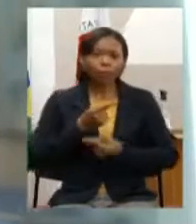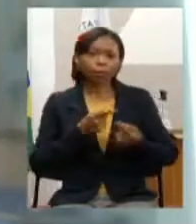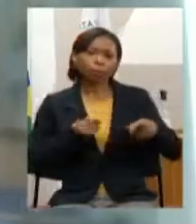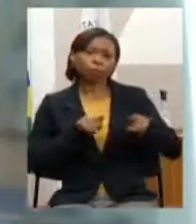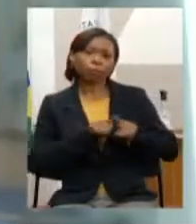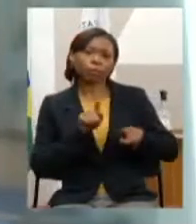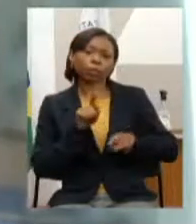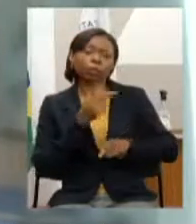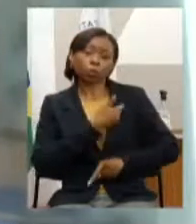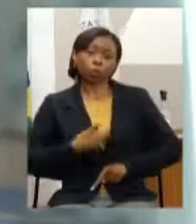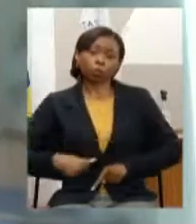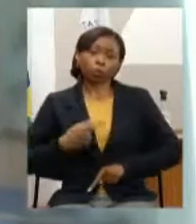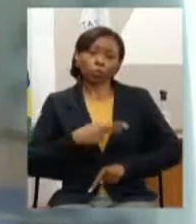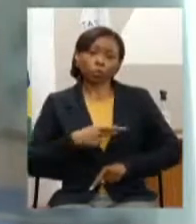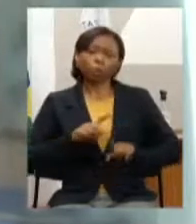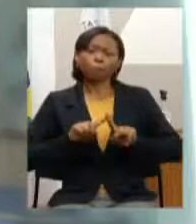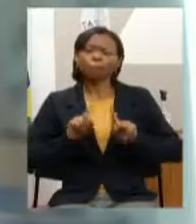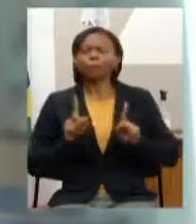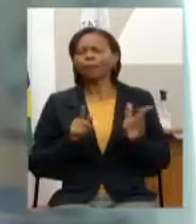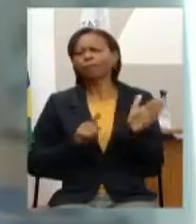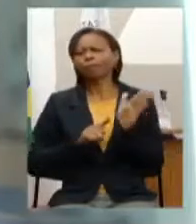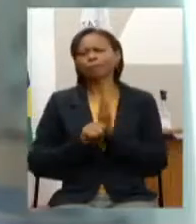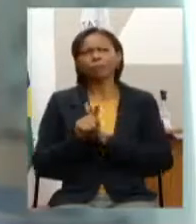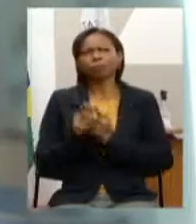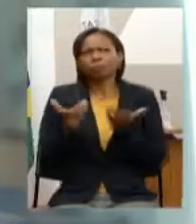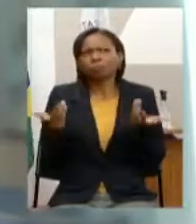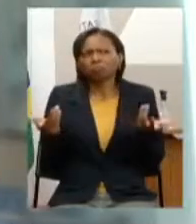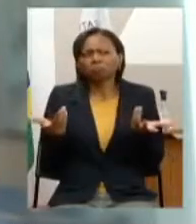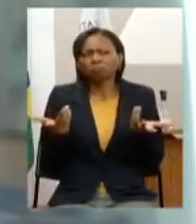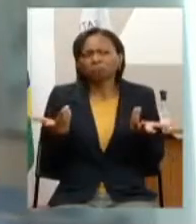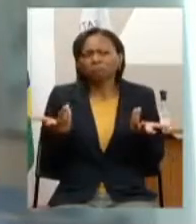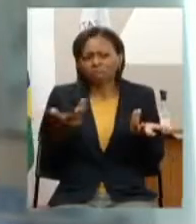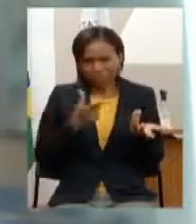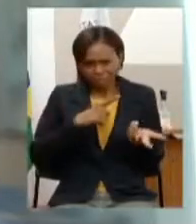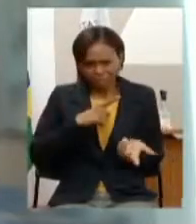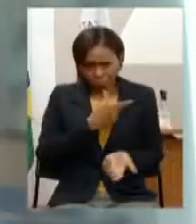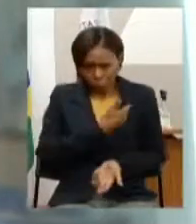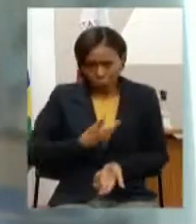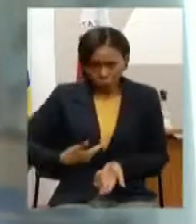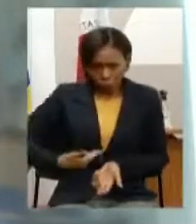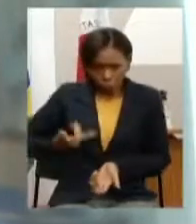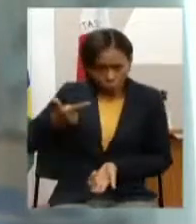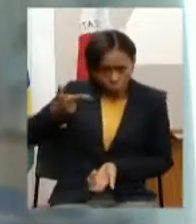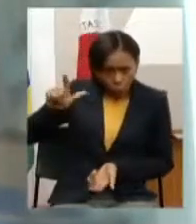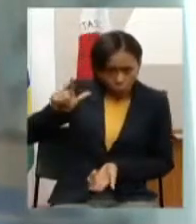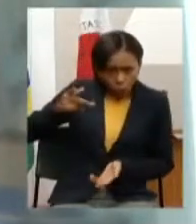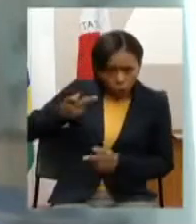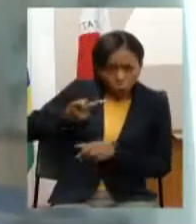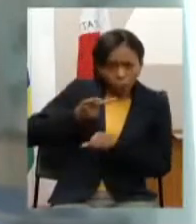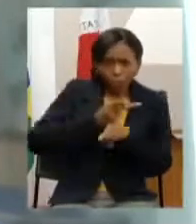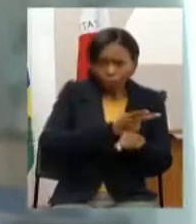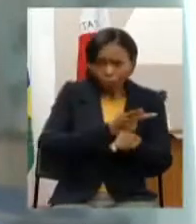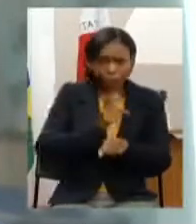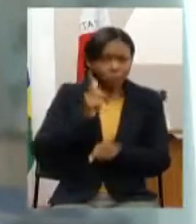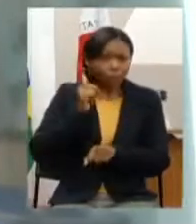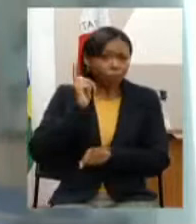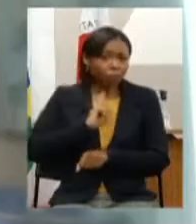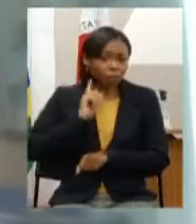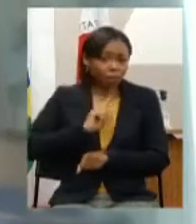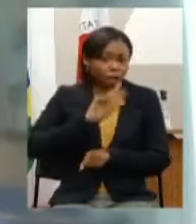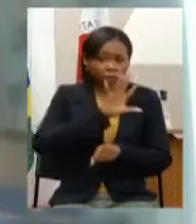se pergunta e algum governo que não de Minas Gerais busca em Minas Gerais algum técnico para levar para eles nenhum